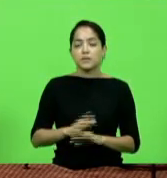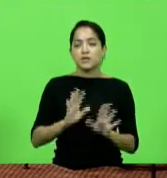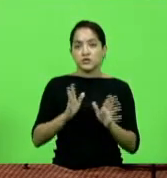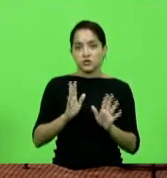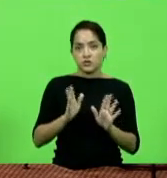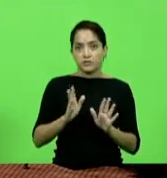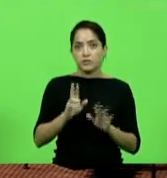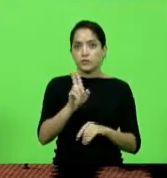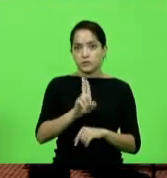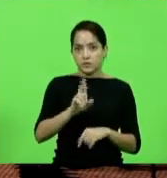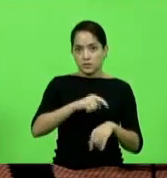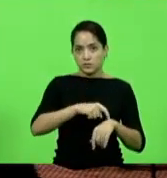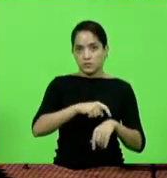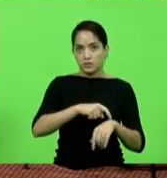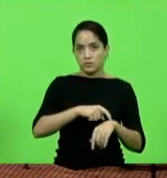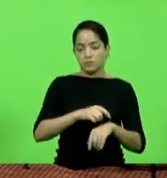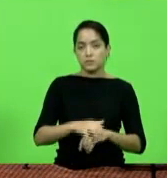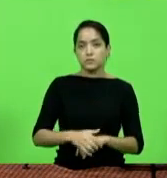no seu horário